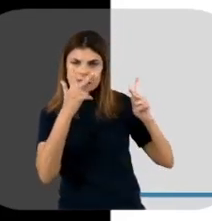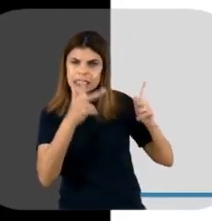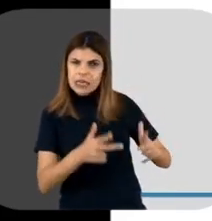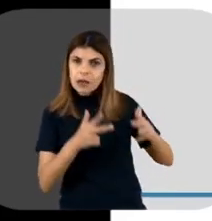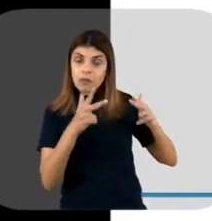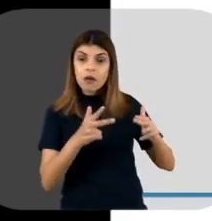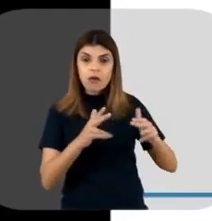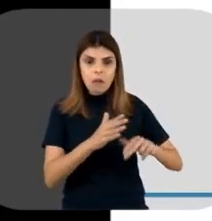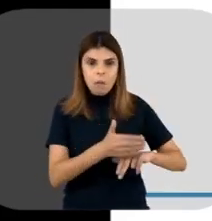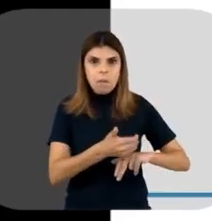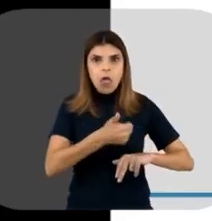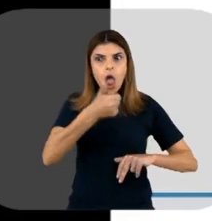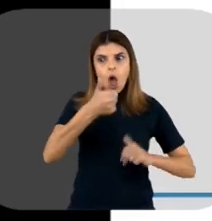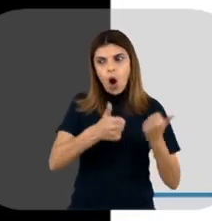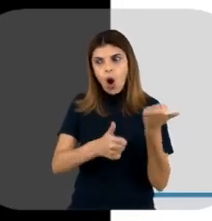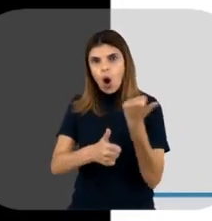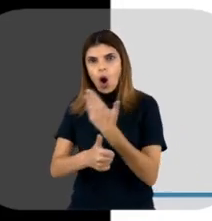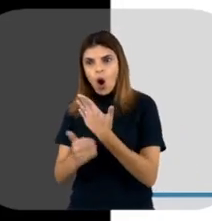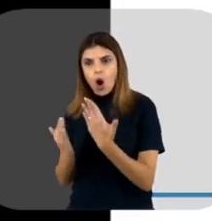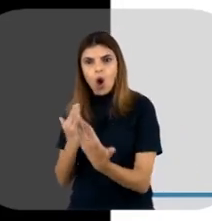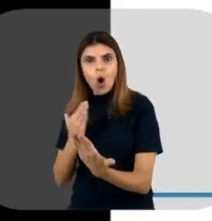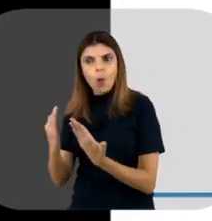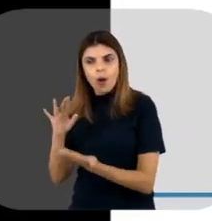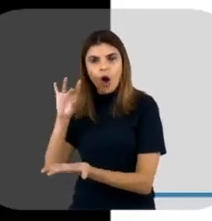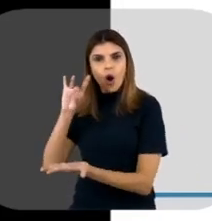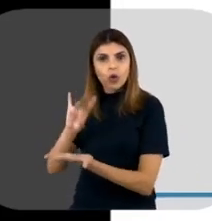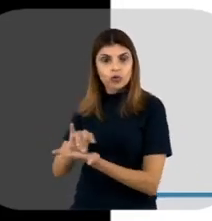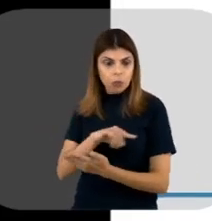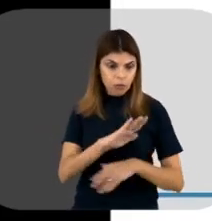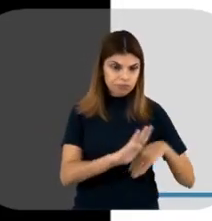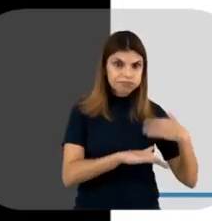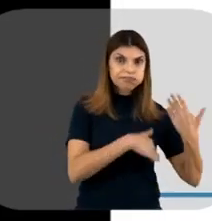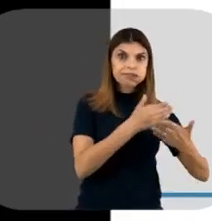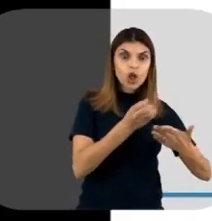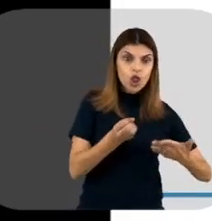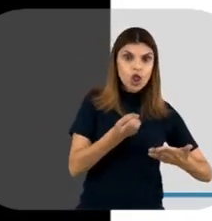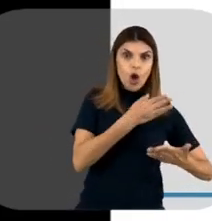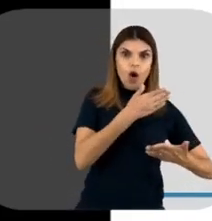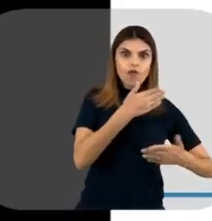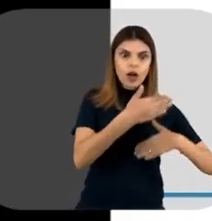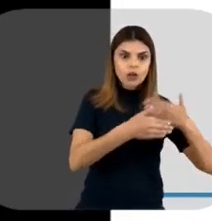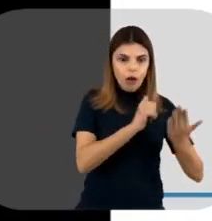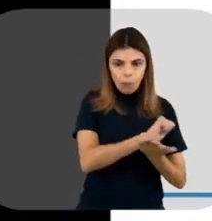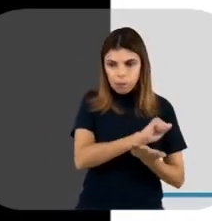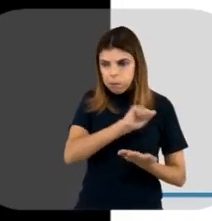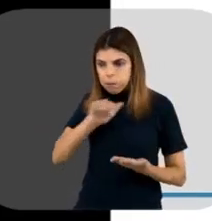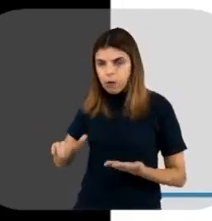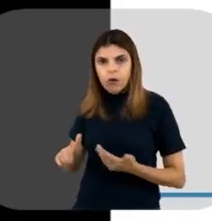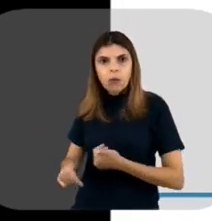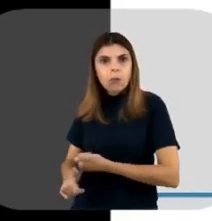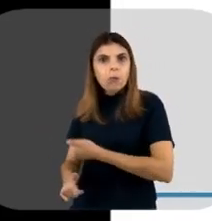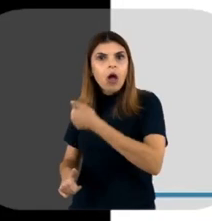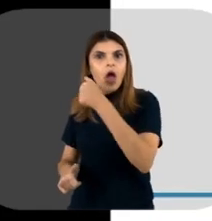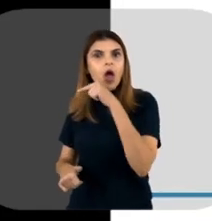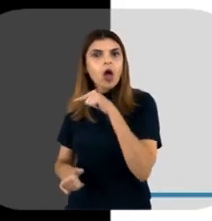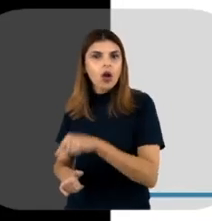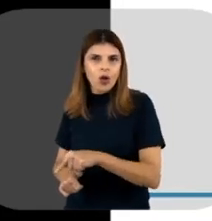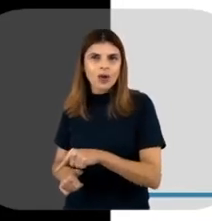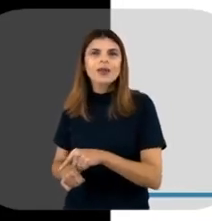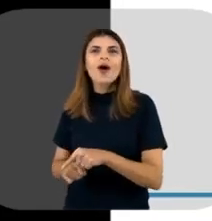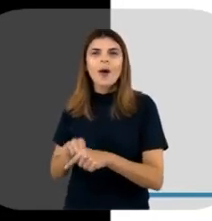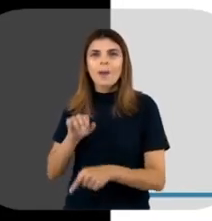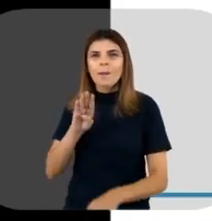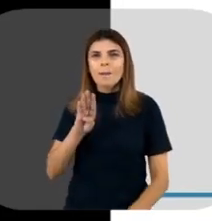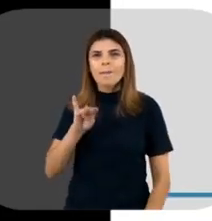apresentar uma melhoria comparado com esse produto original, né? Esse produto inovador original. E aí, ele vai ser considerado um